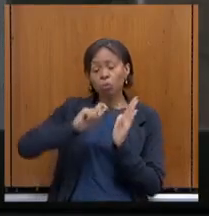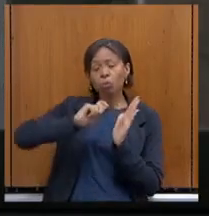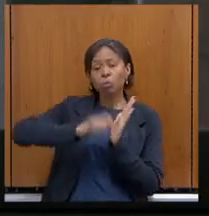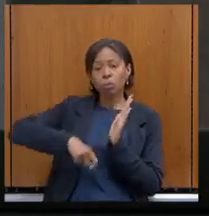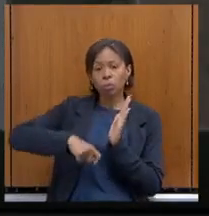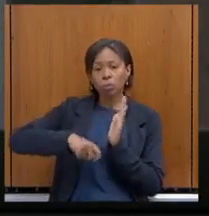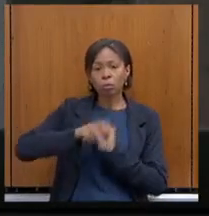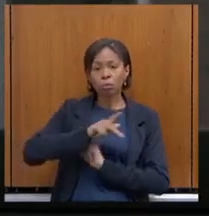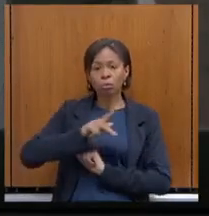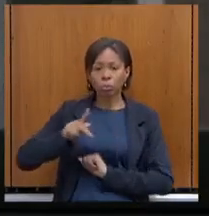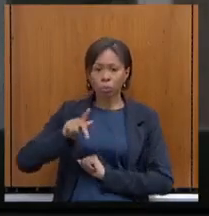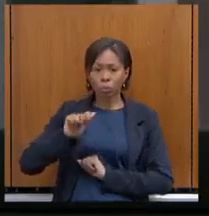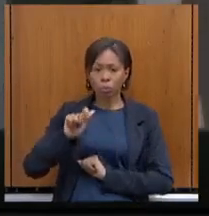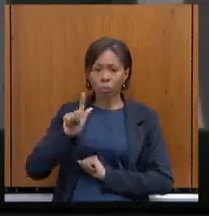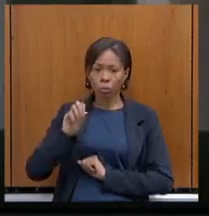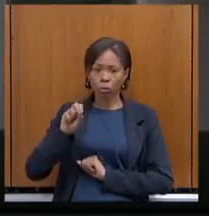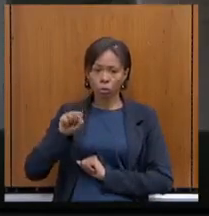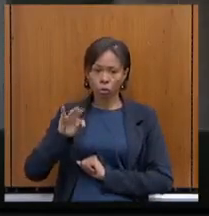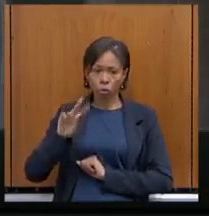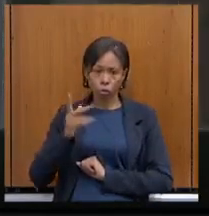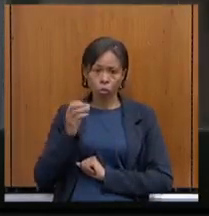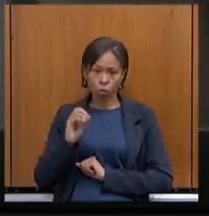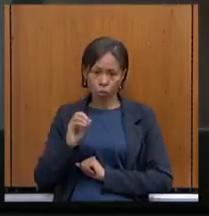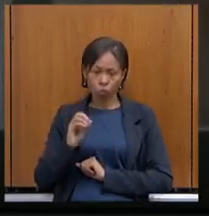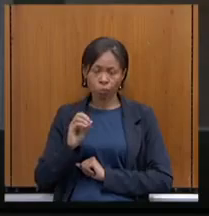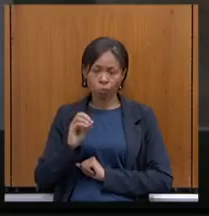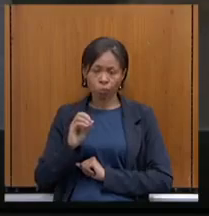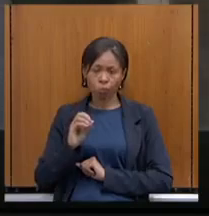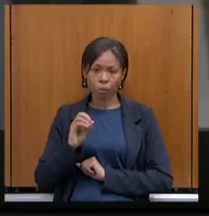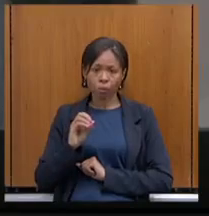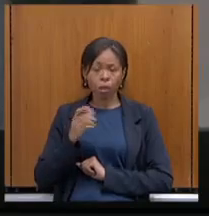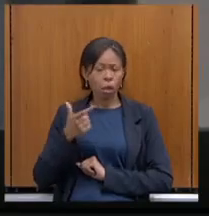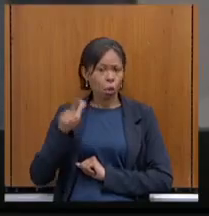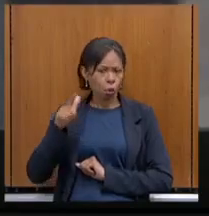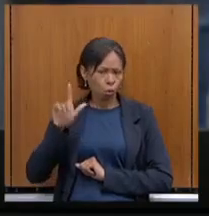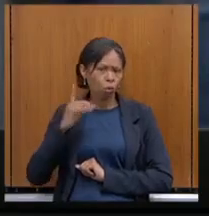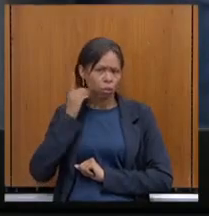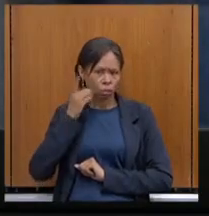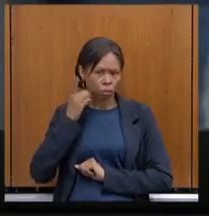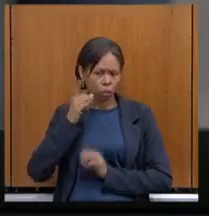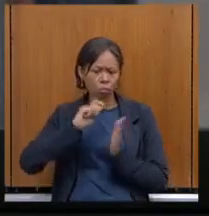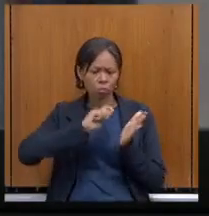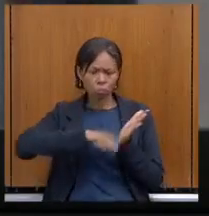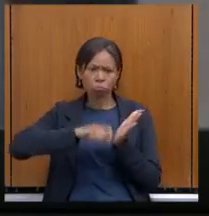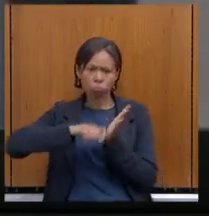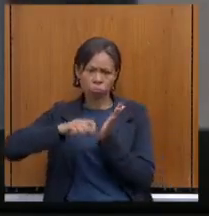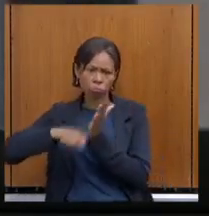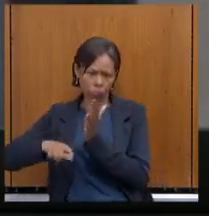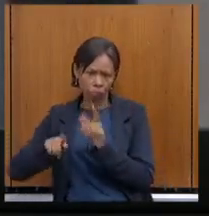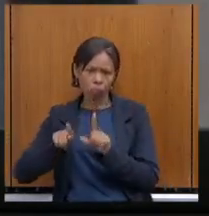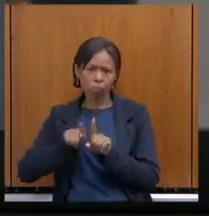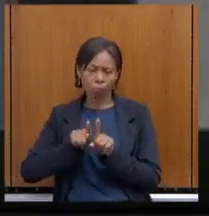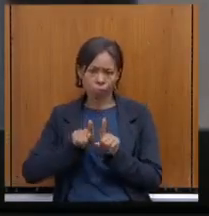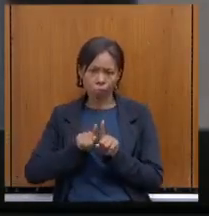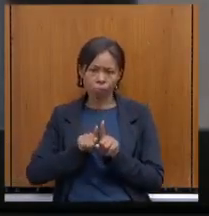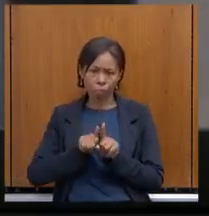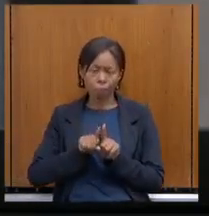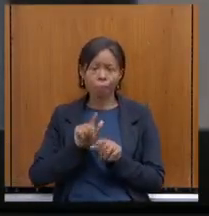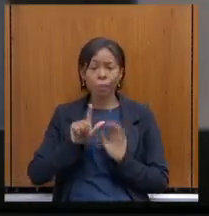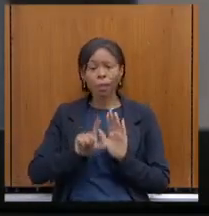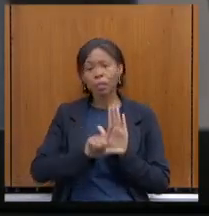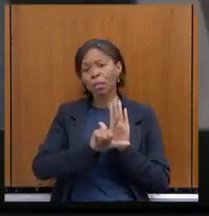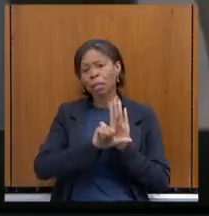Patrus, que muitos dos pares assinaram como coautores. A lei, conhecida como